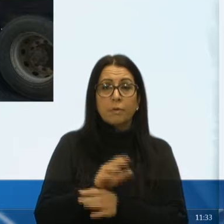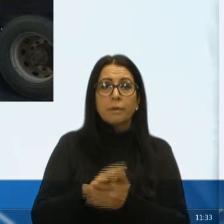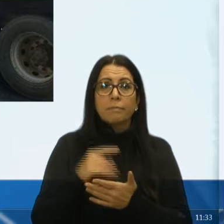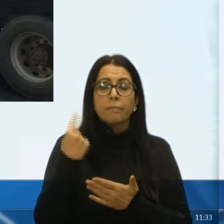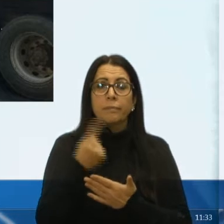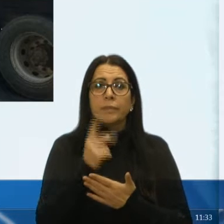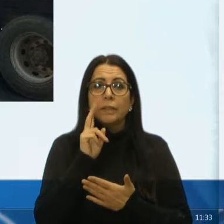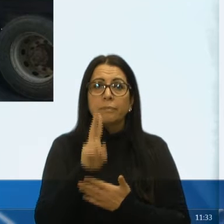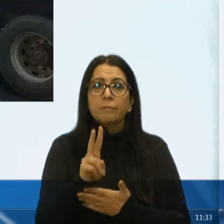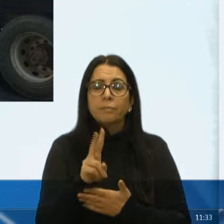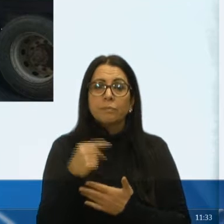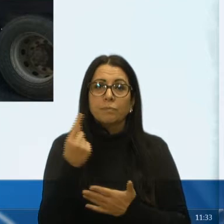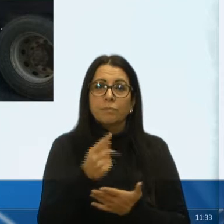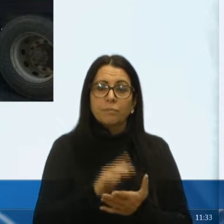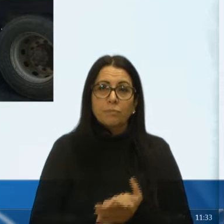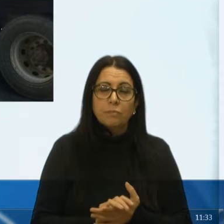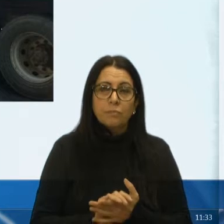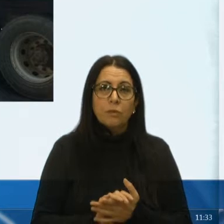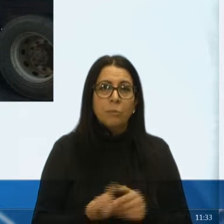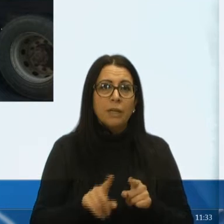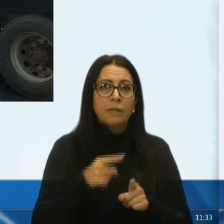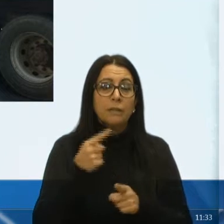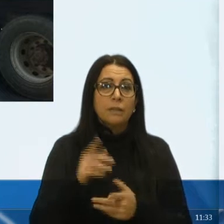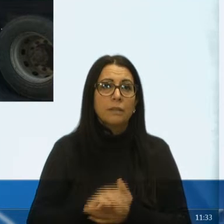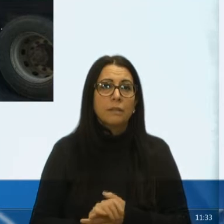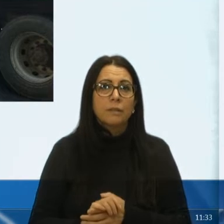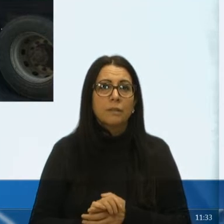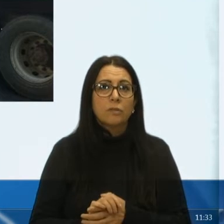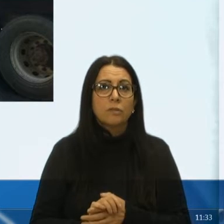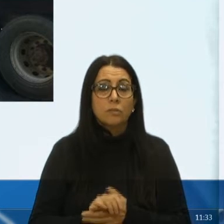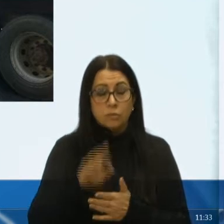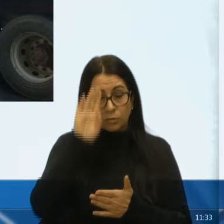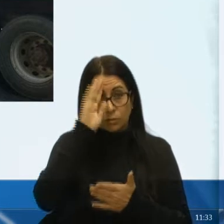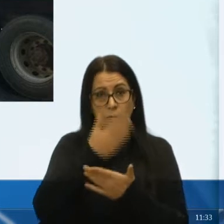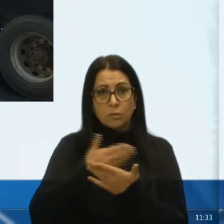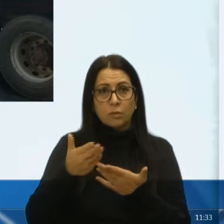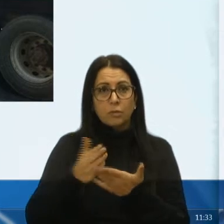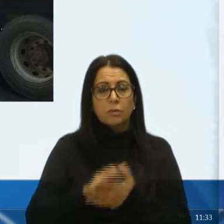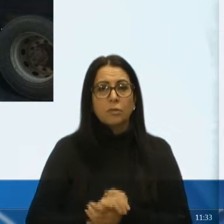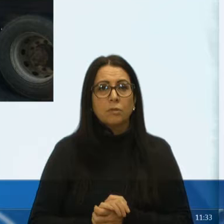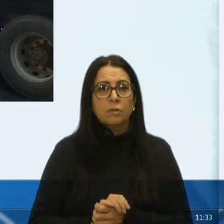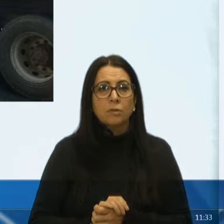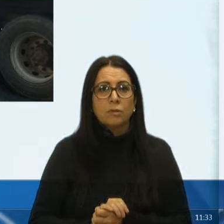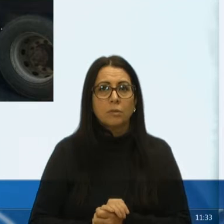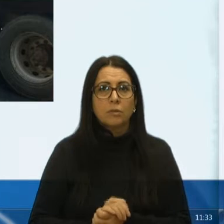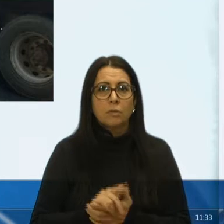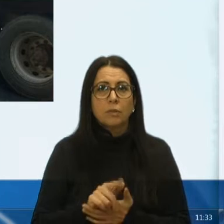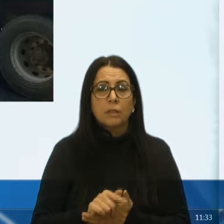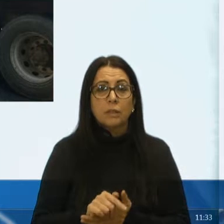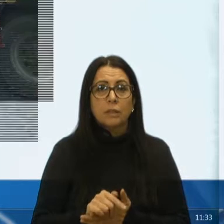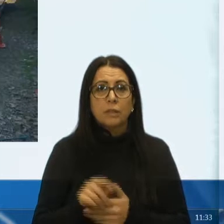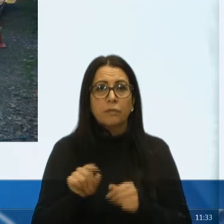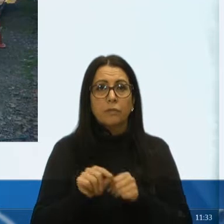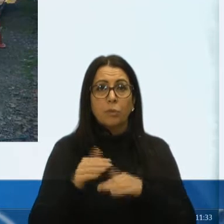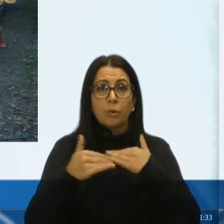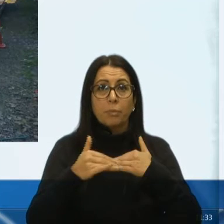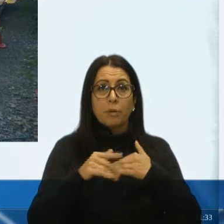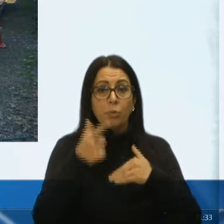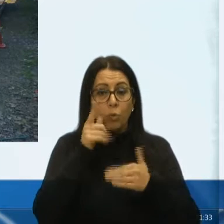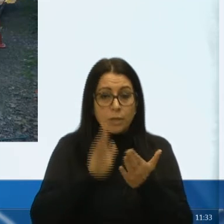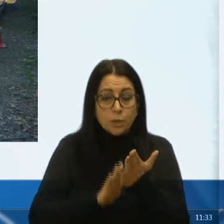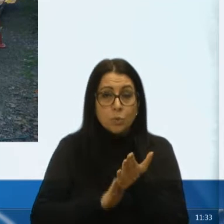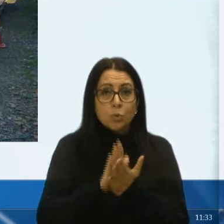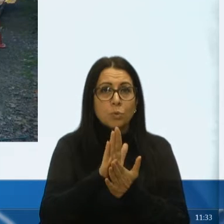Depois que foi feito, não teve mais chuva forte para nós ver, mas acredito, não terá mais problema de caminhão que não consegue subir.